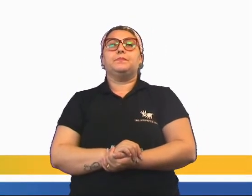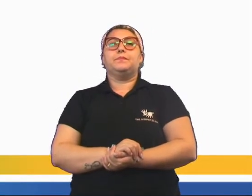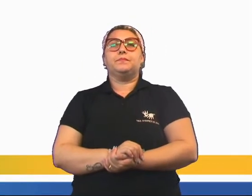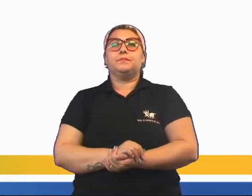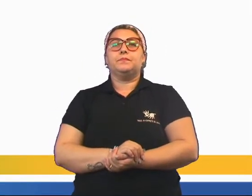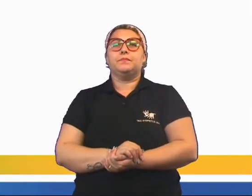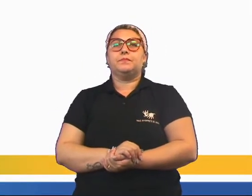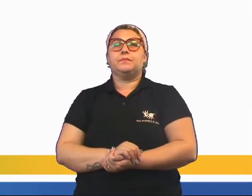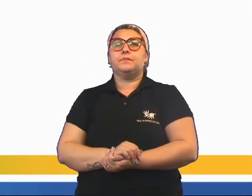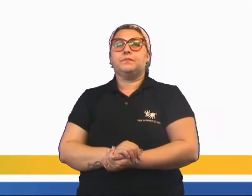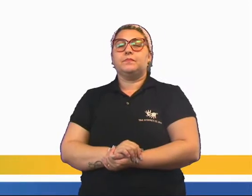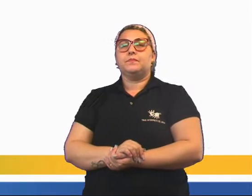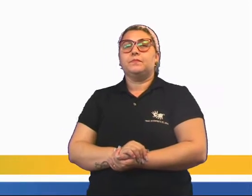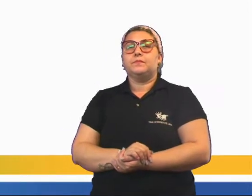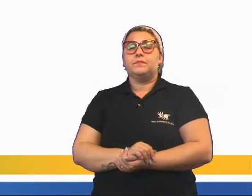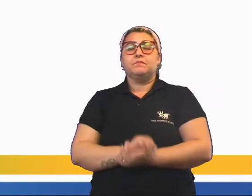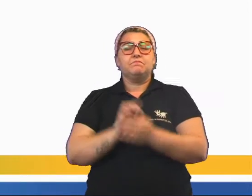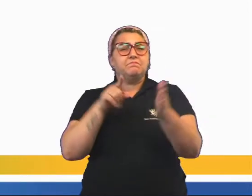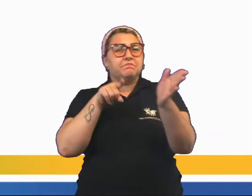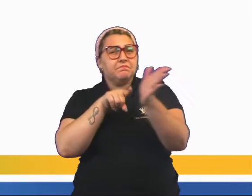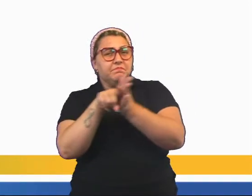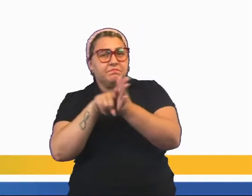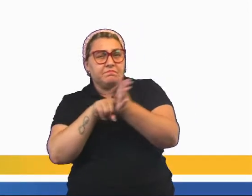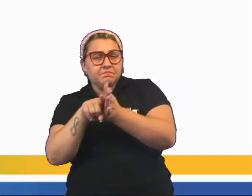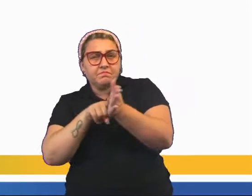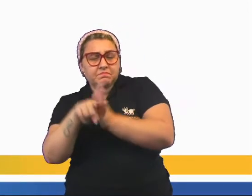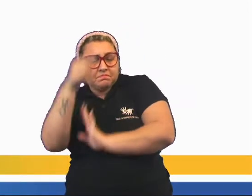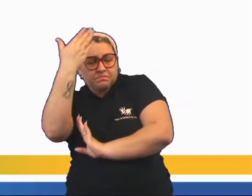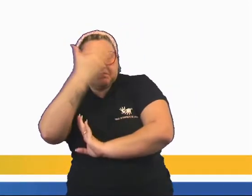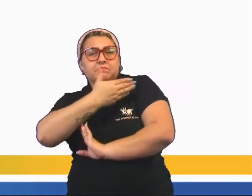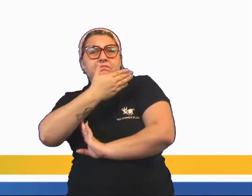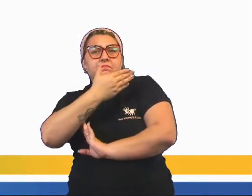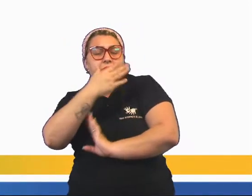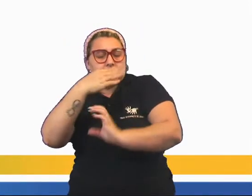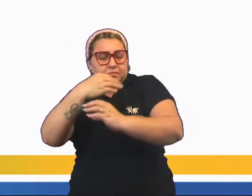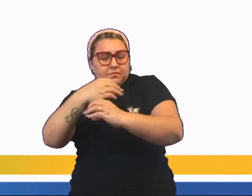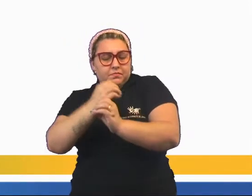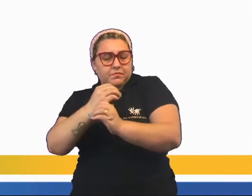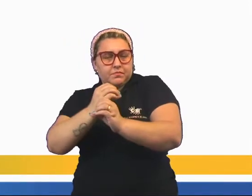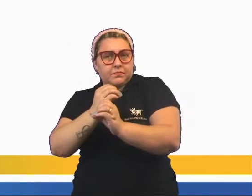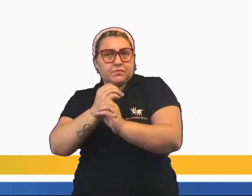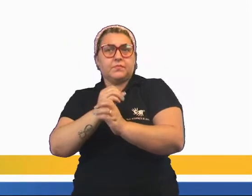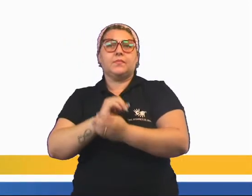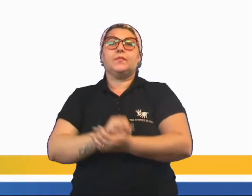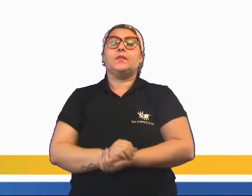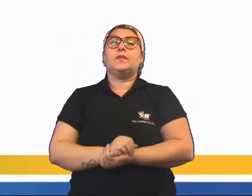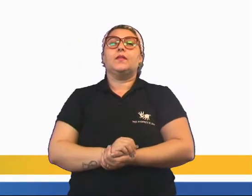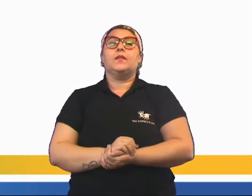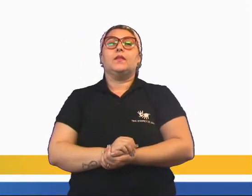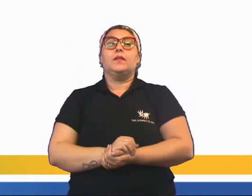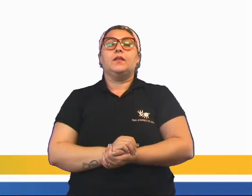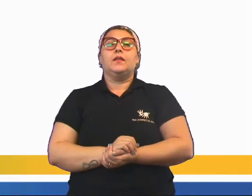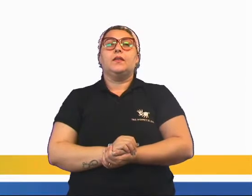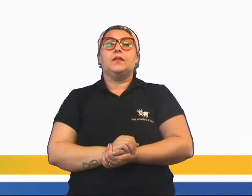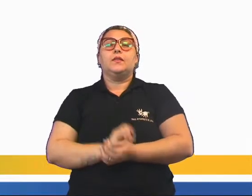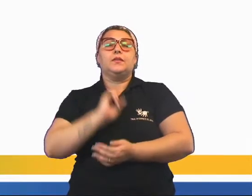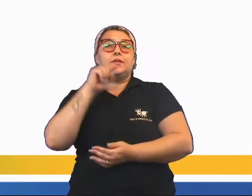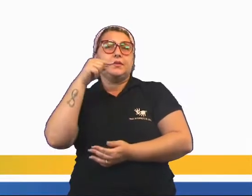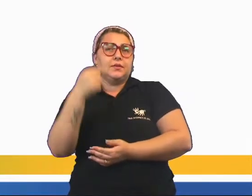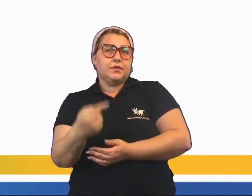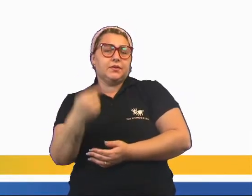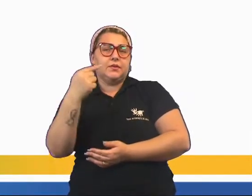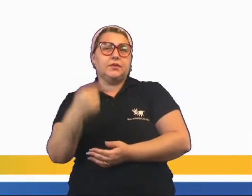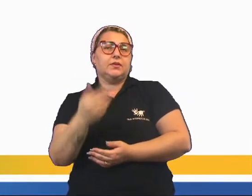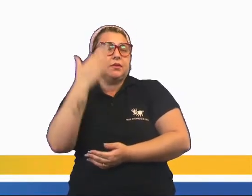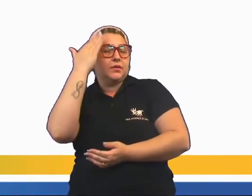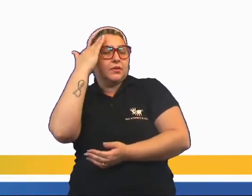científica, vem do método, vem da pesquisa, vem da comprovação em laboratório. Então a ciência trabalha com, depois que